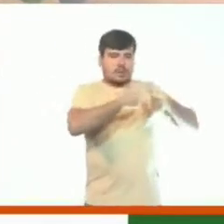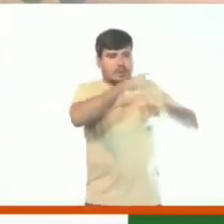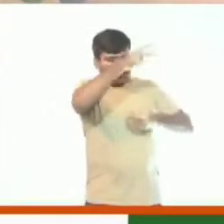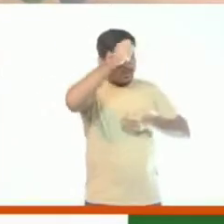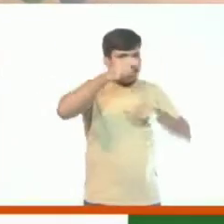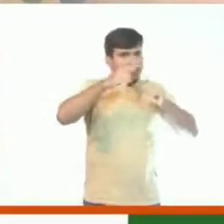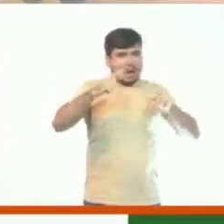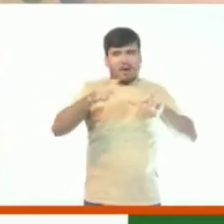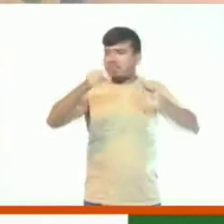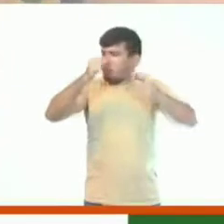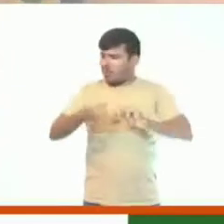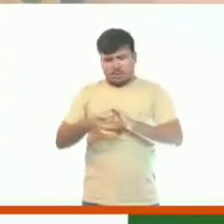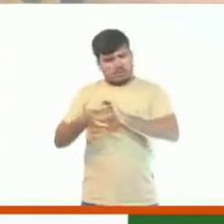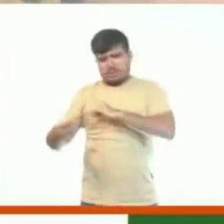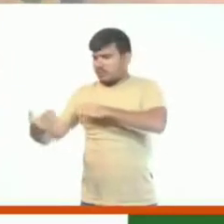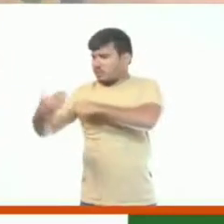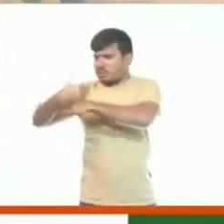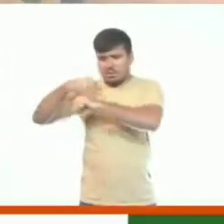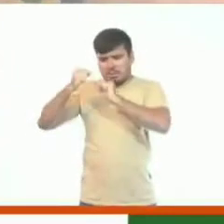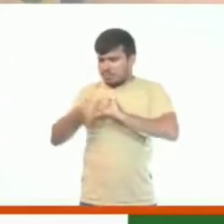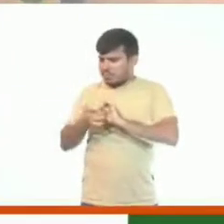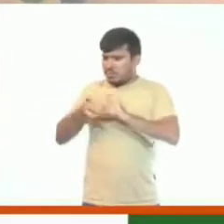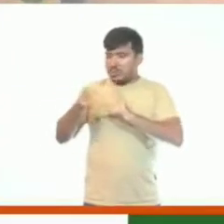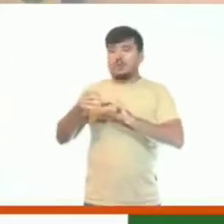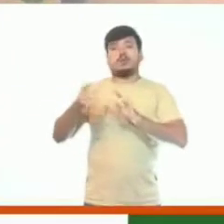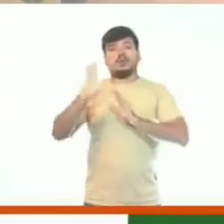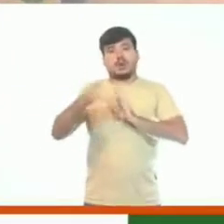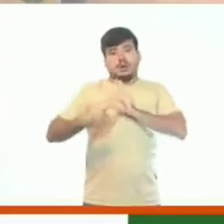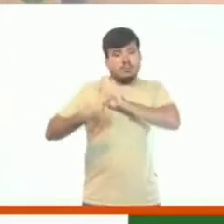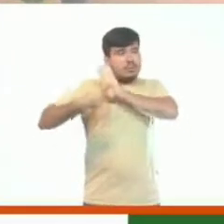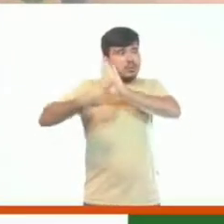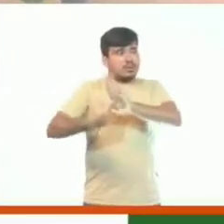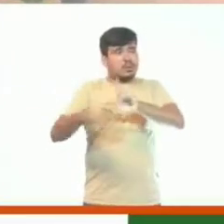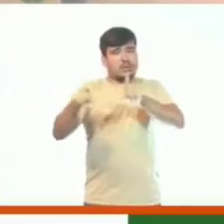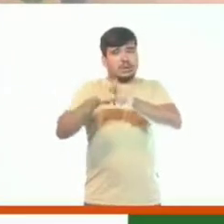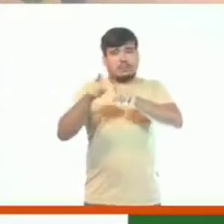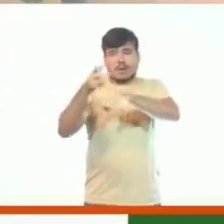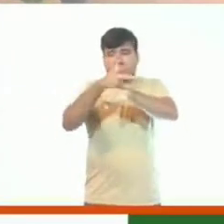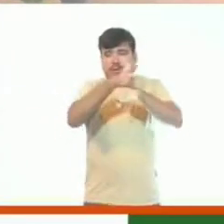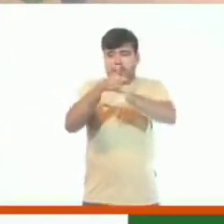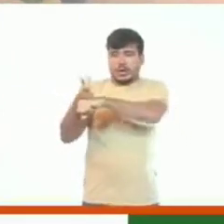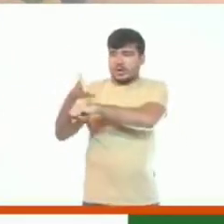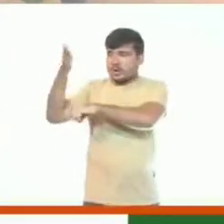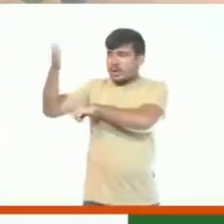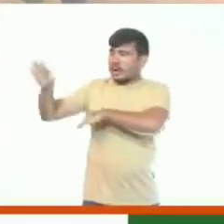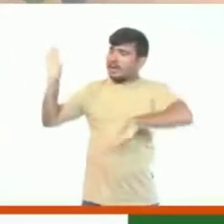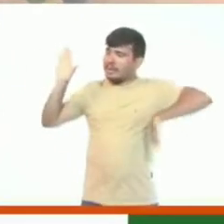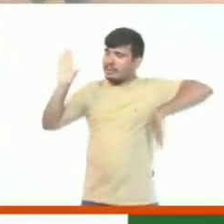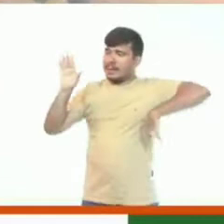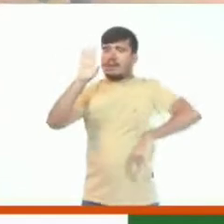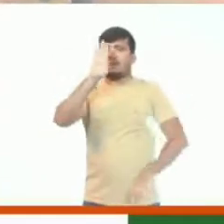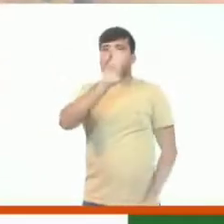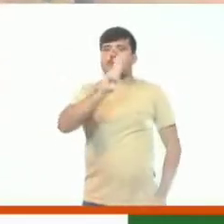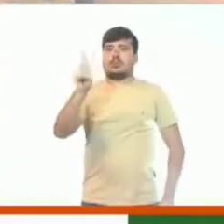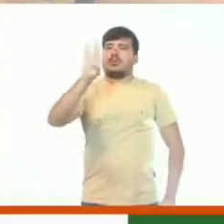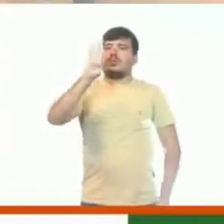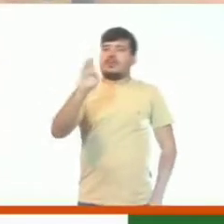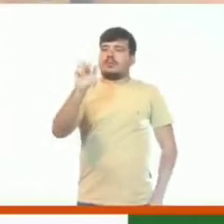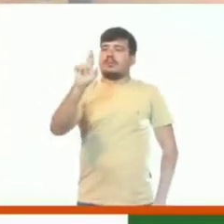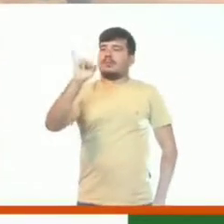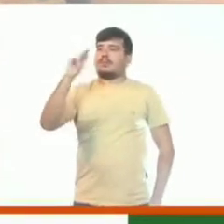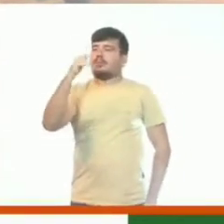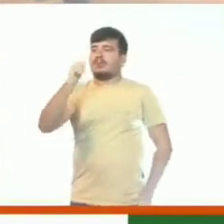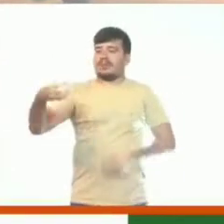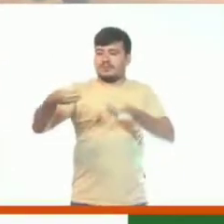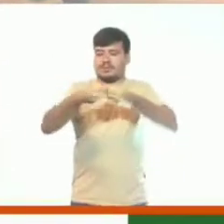nós estamos aqui para lhe receber. Já lhe mostrei também umas filmagens da Praia da Barrinha, que é uma linda praia que nós temos na Barrinha, vizinha